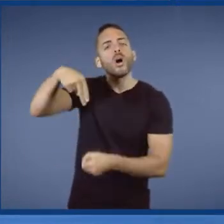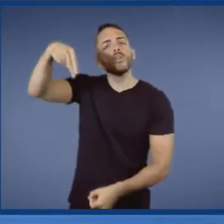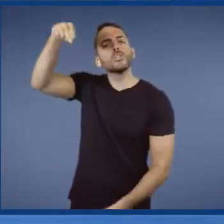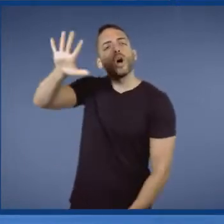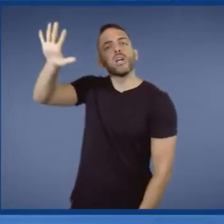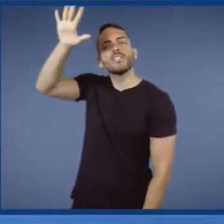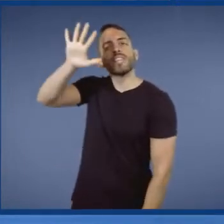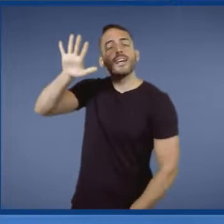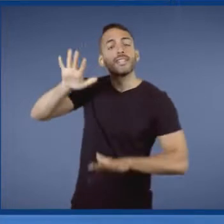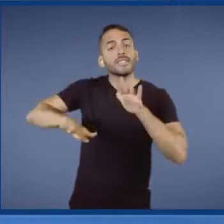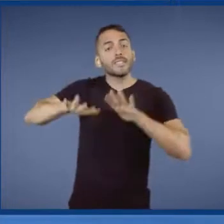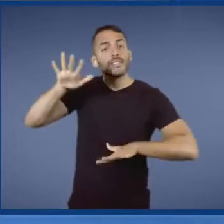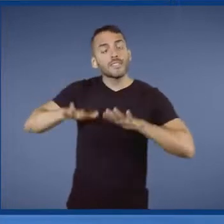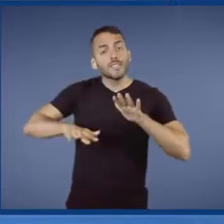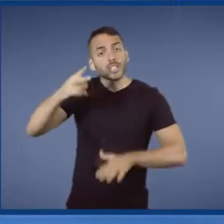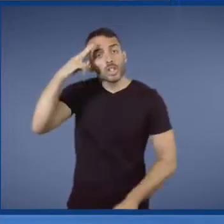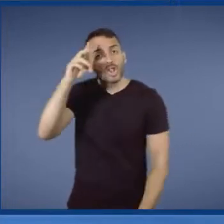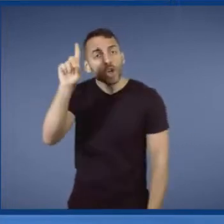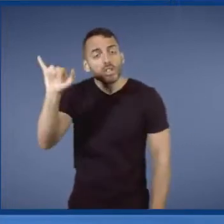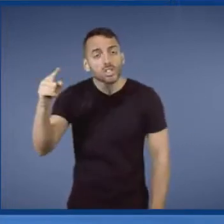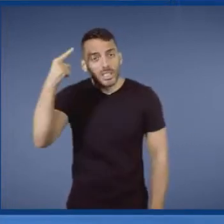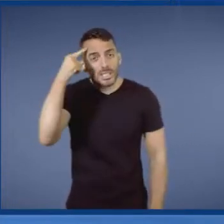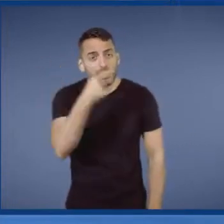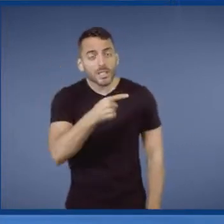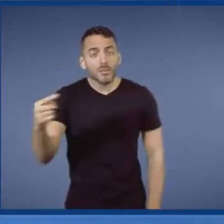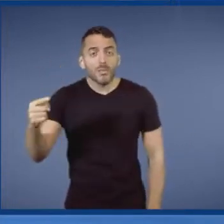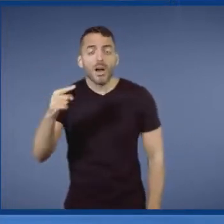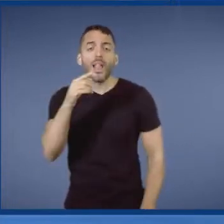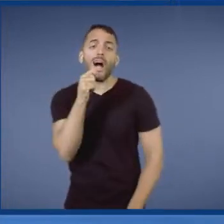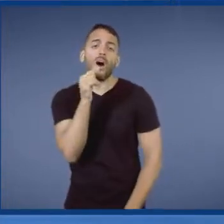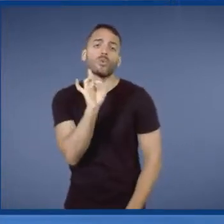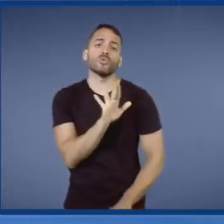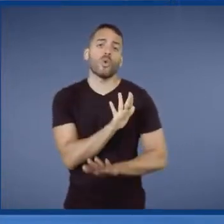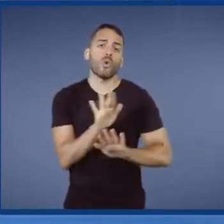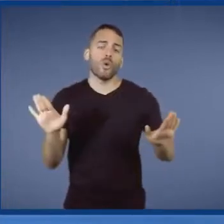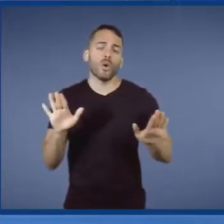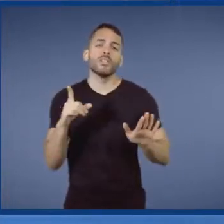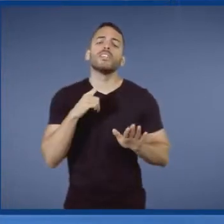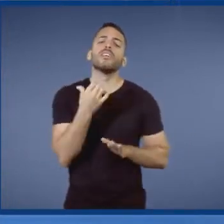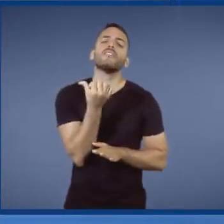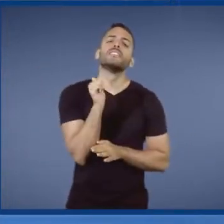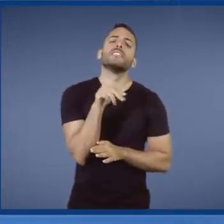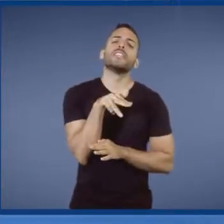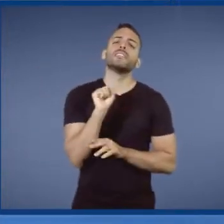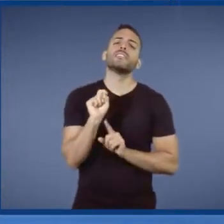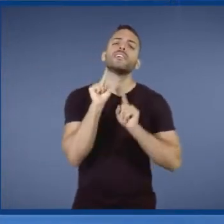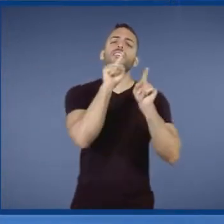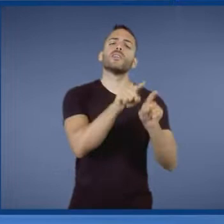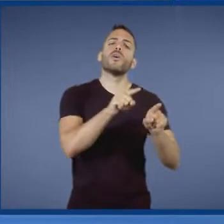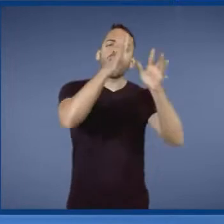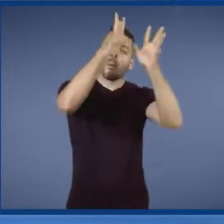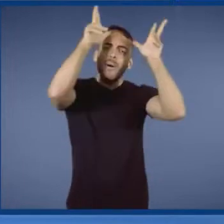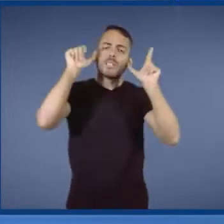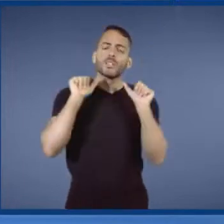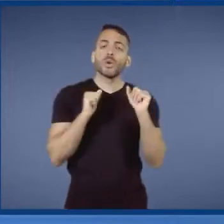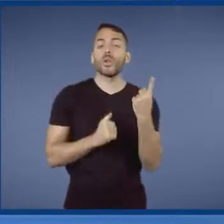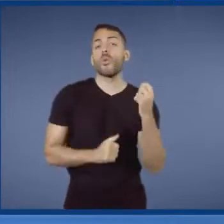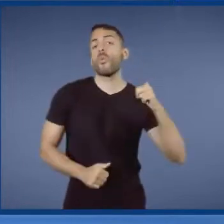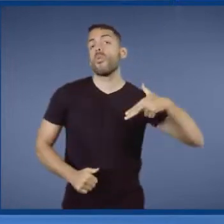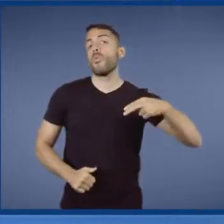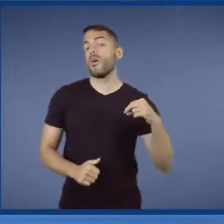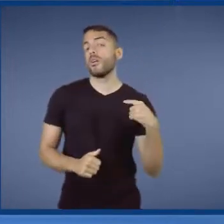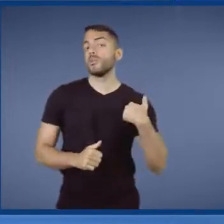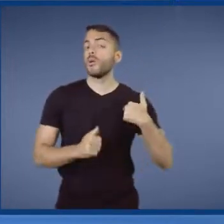água duas vezes por semana. É impossível não lembrar dos seis anos de Amazônia, de um ano morando num barco,